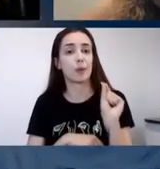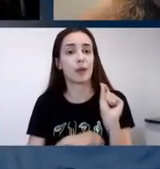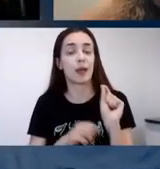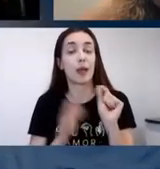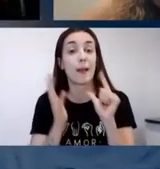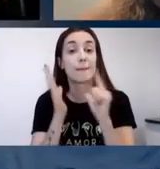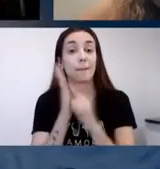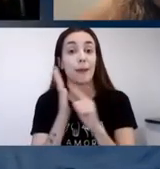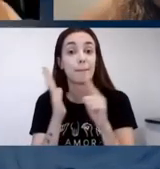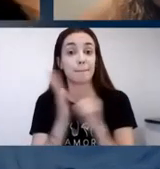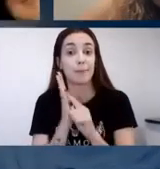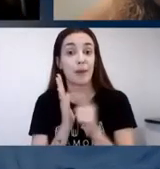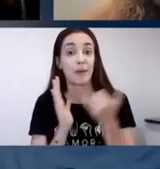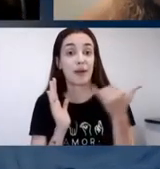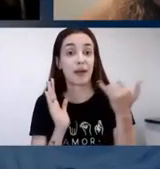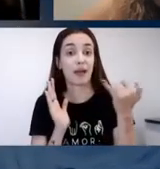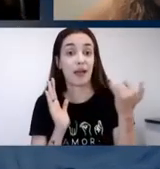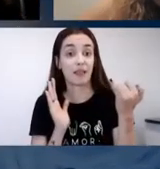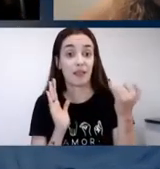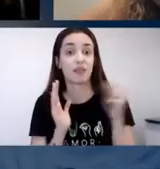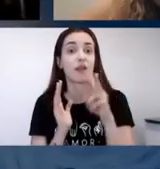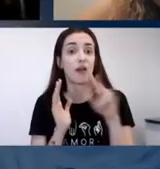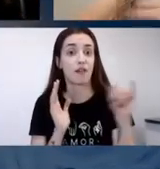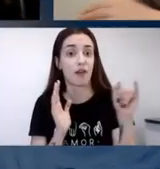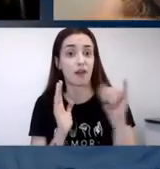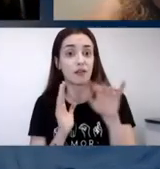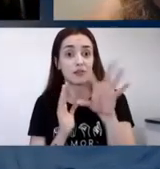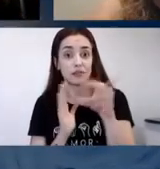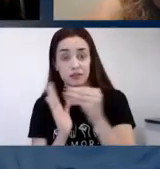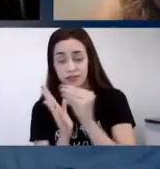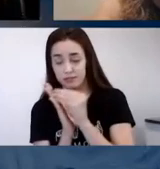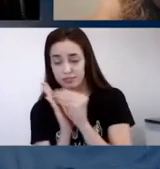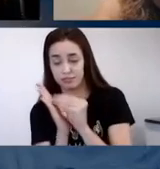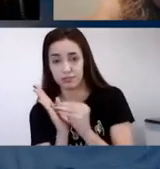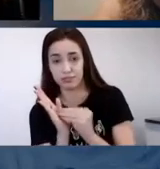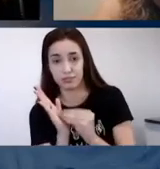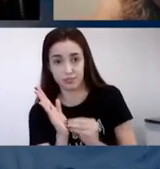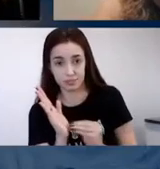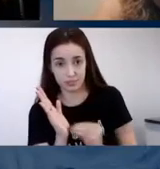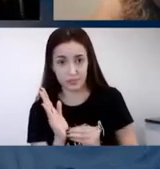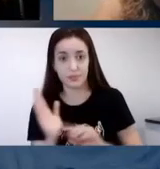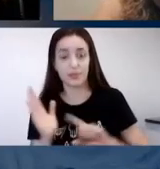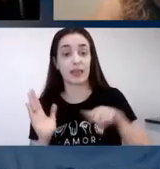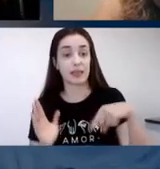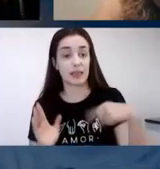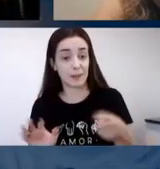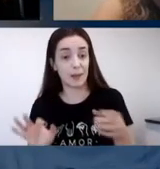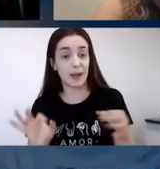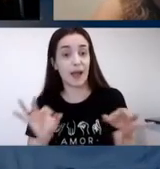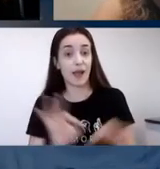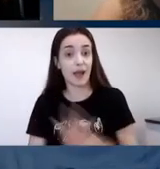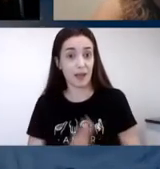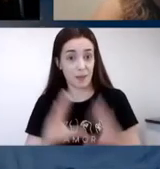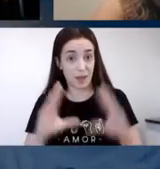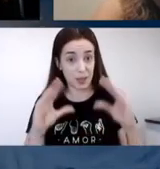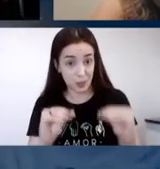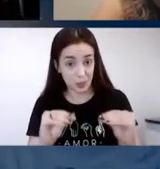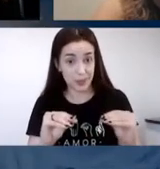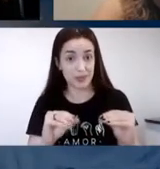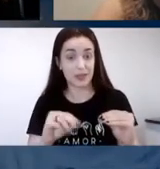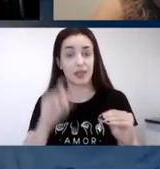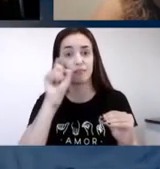Papel, caneta na mão, vá fazendo as suas anotações. Depois, depois que acabar a noite de hoje, dá um play aí,